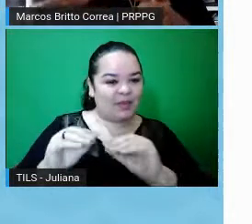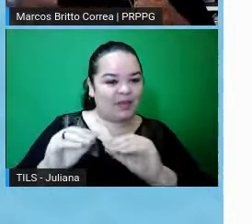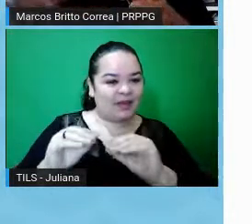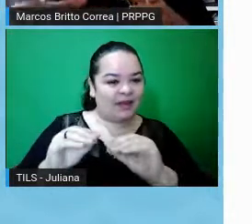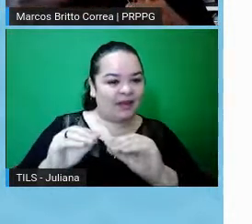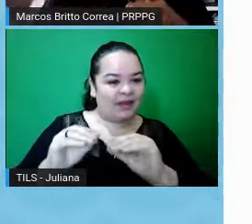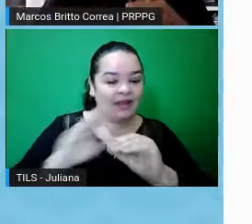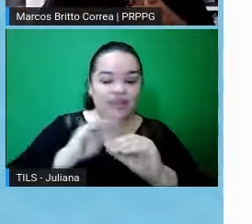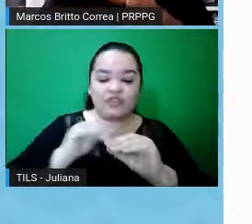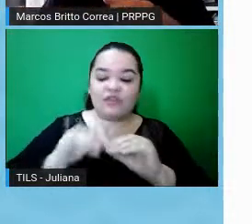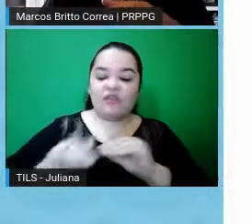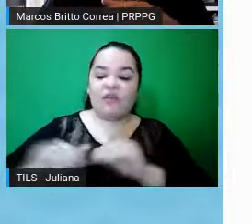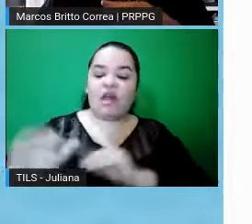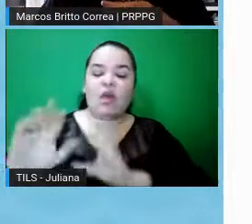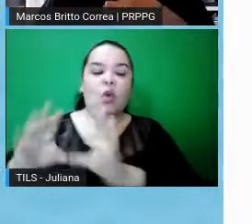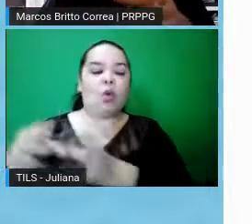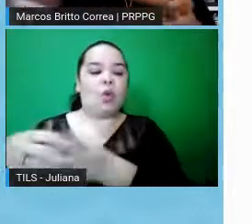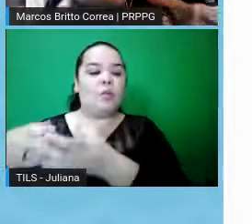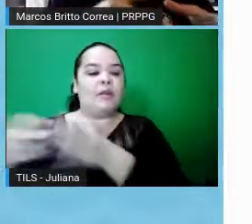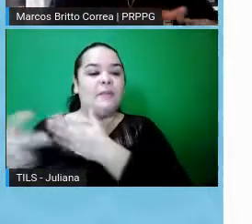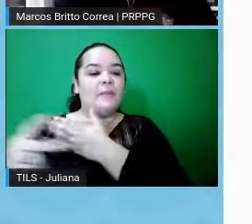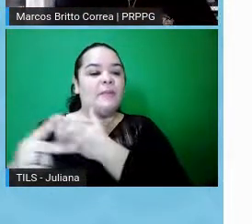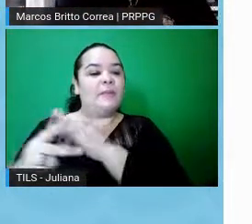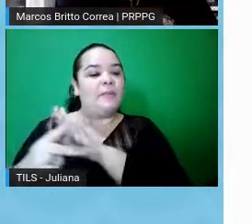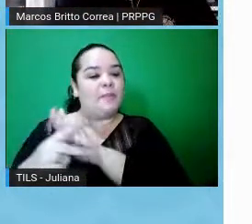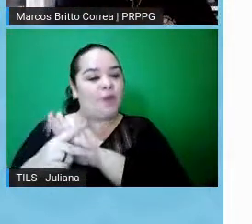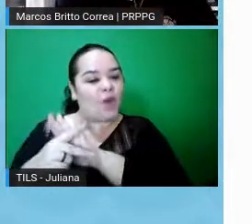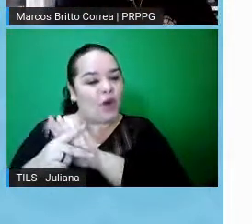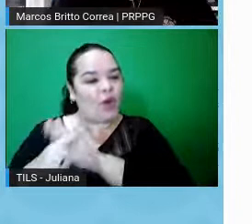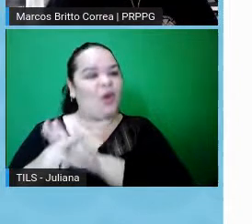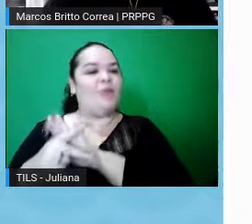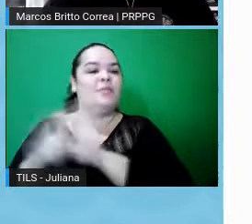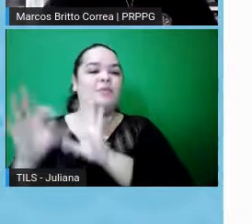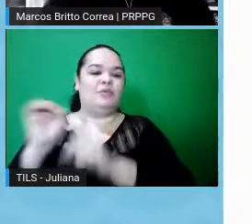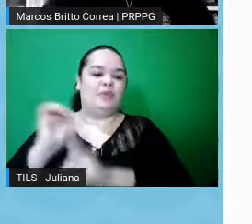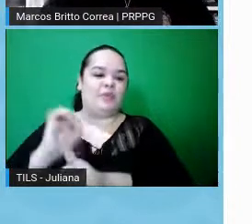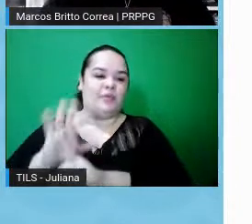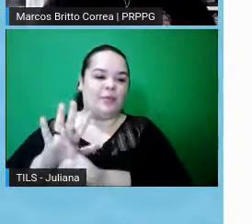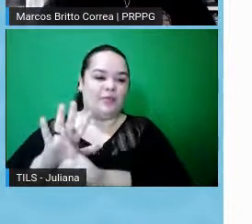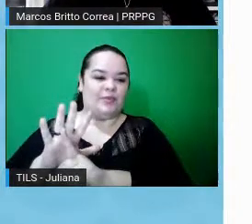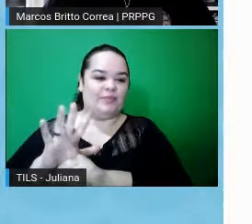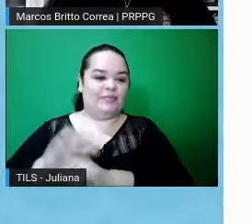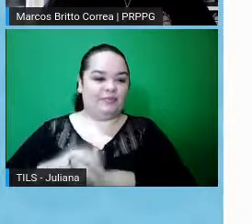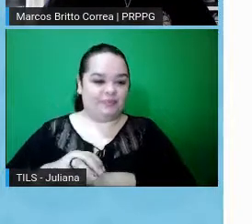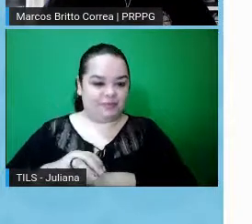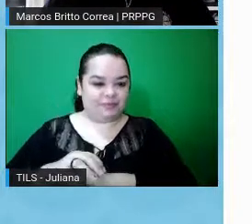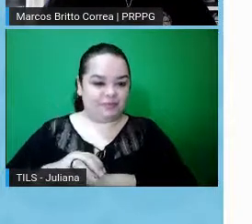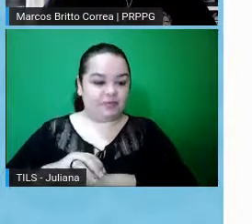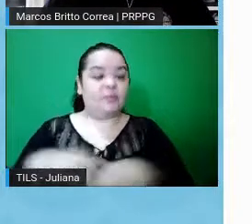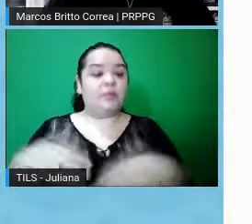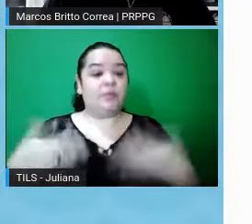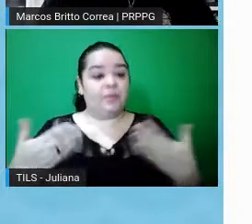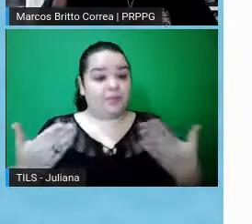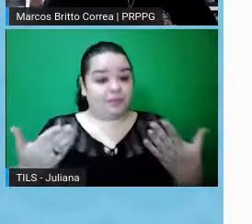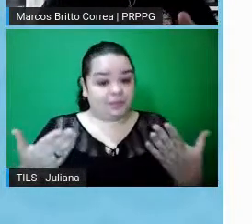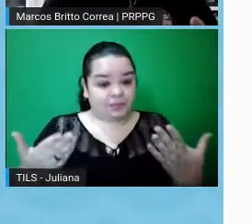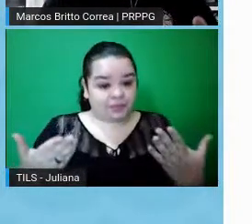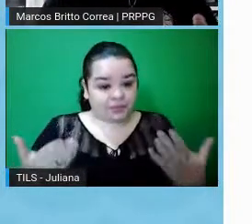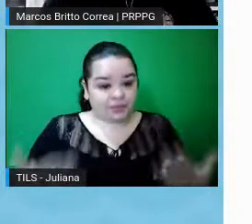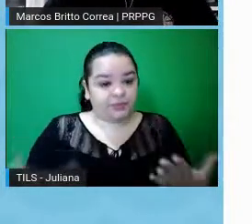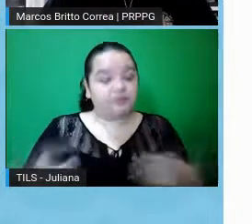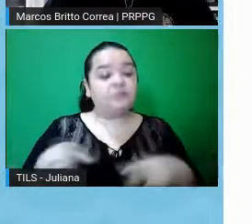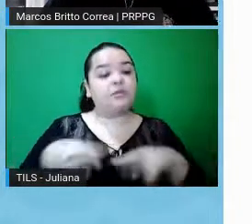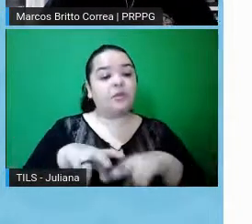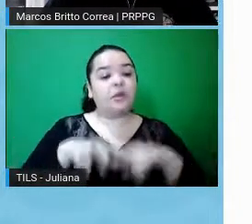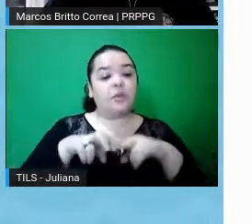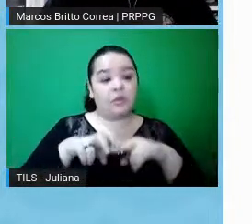ser direcionados a um comitê de ética em pesquisa da Universidade Federal de Pelotas, tá, então é por isso que é